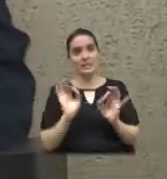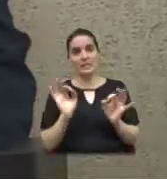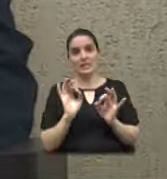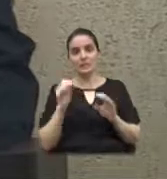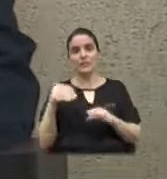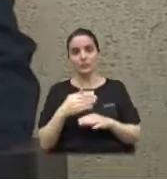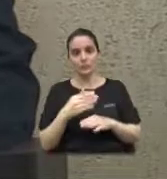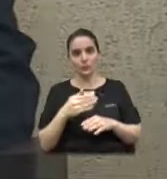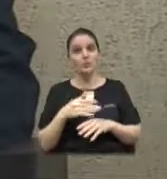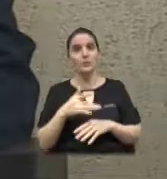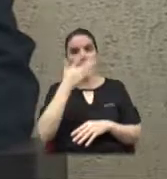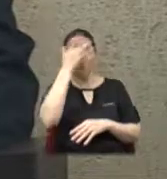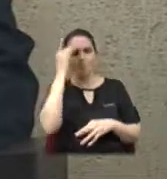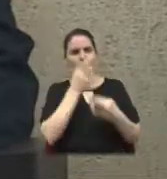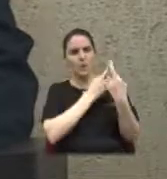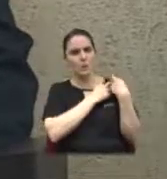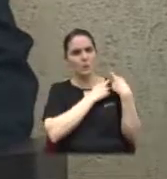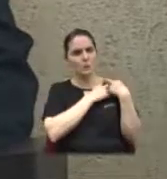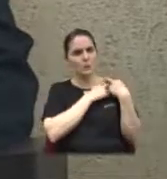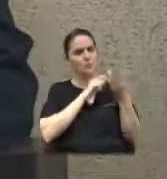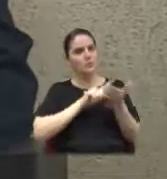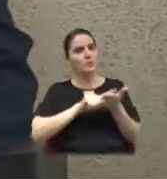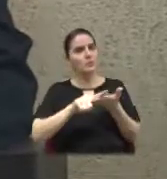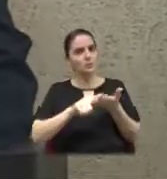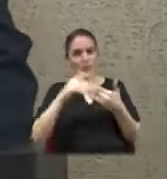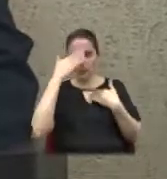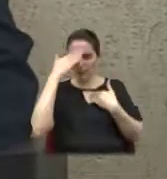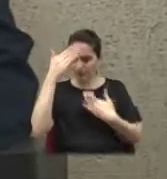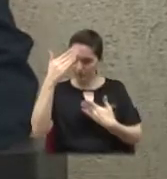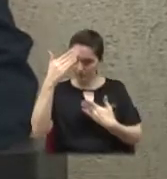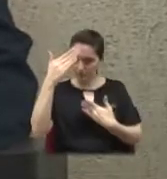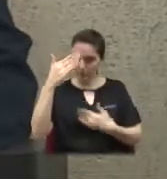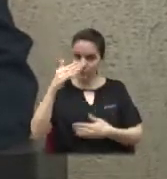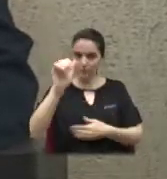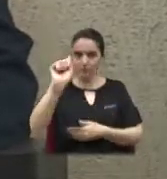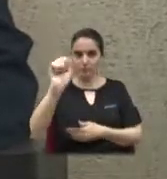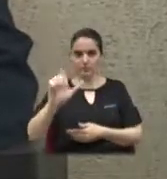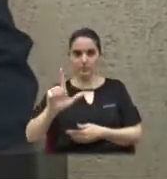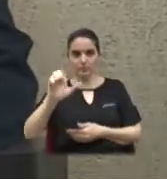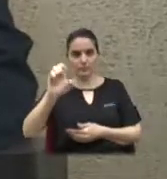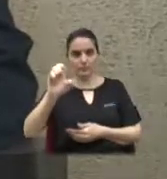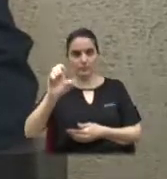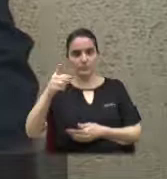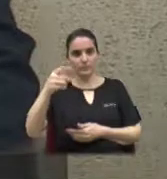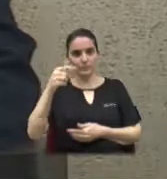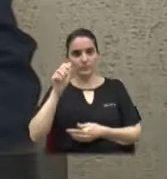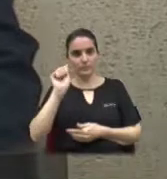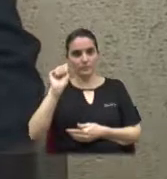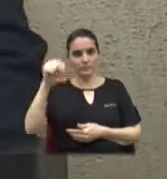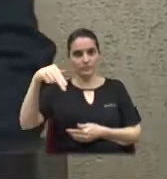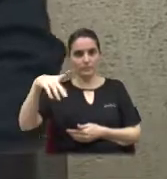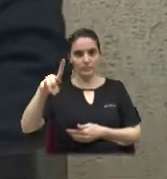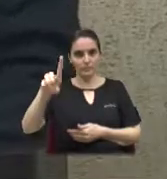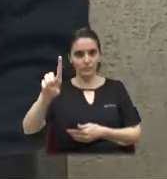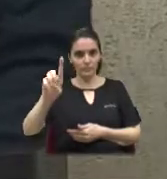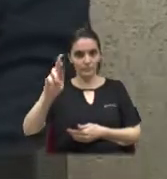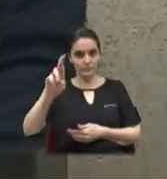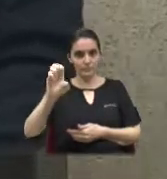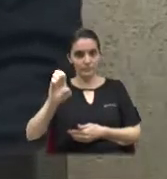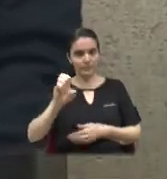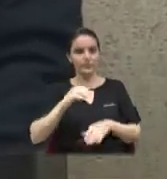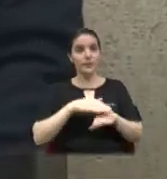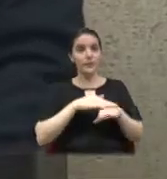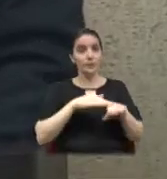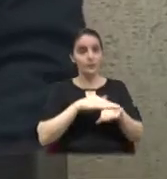sanitária, a vigilância sanitária, queria agradecer ao Alexandre Ferrari, fez tudo o que pode. Só que nós fomos conversar com o EDA, com o